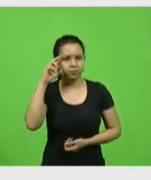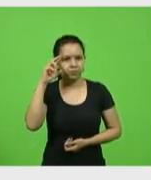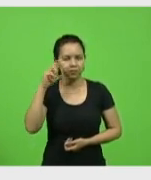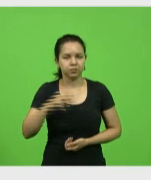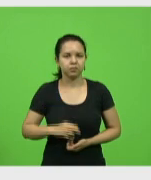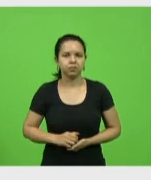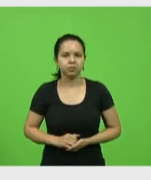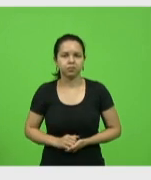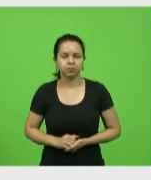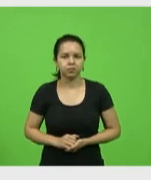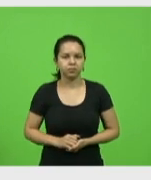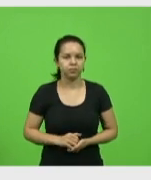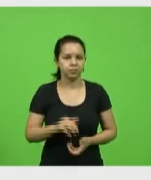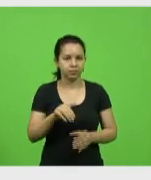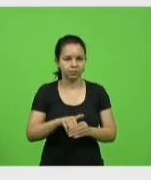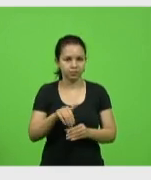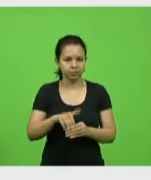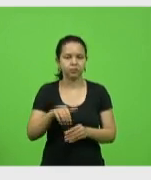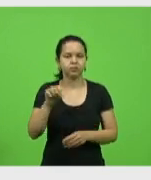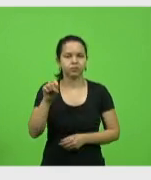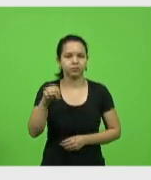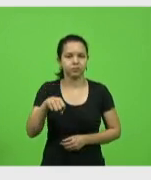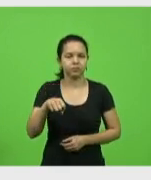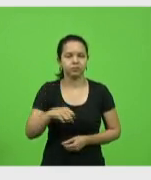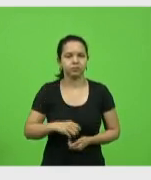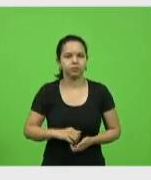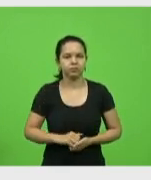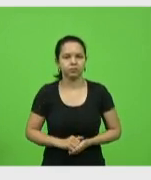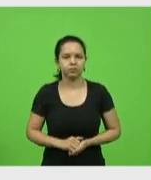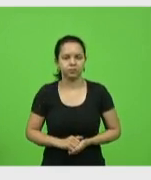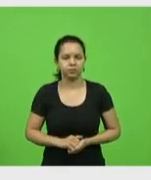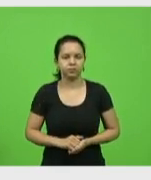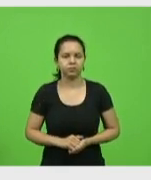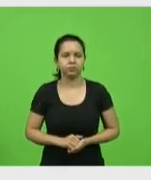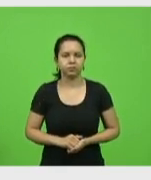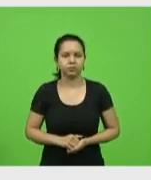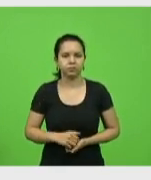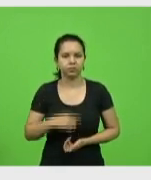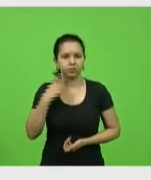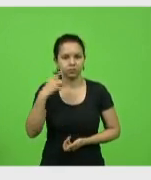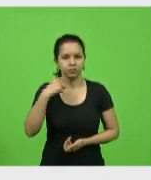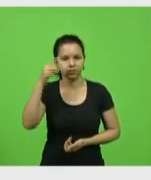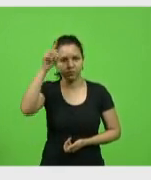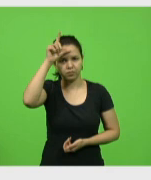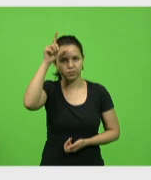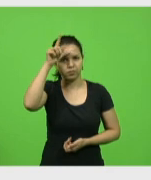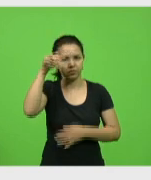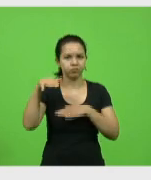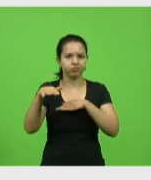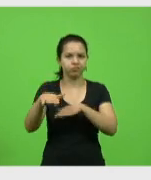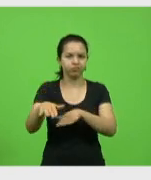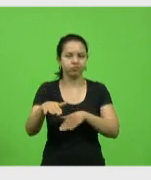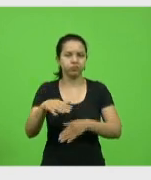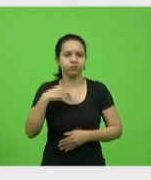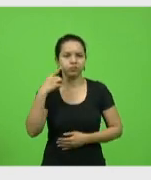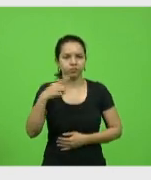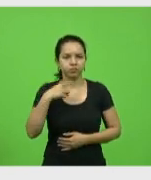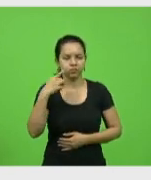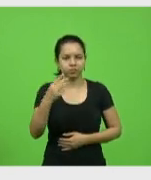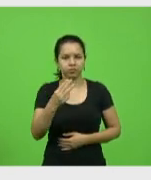Voto sim, senhor presidente. Sim, deputado Ricardo Alba. Deputado Sargento Lima está em trânsito. Deputado Sérgio Mota.